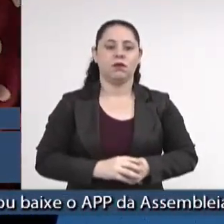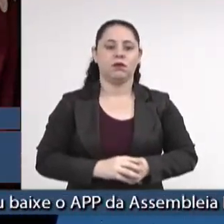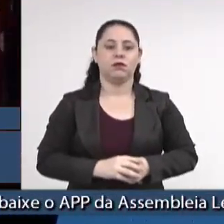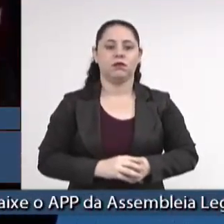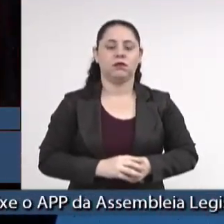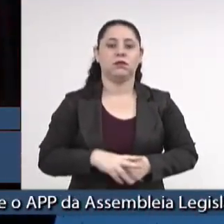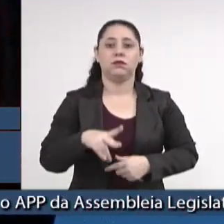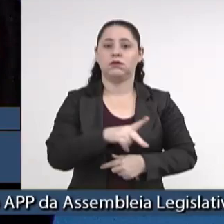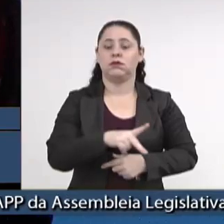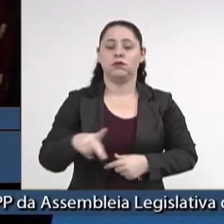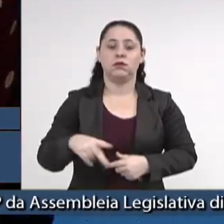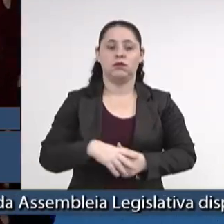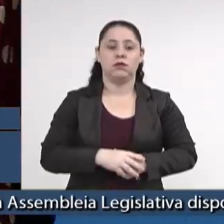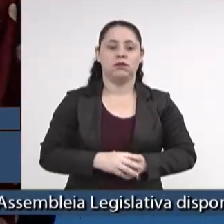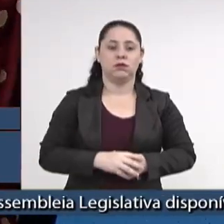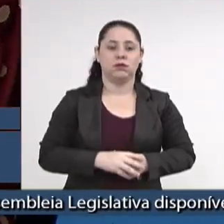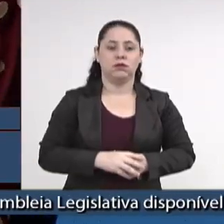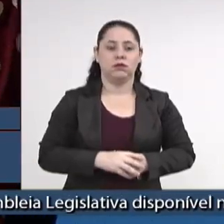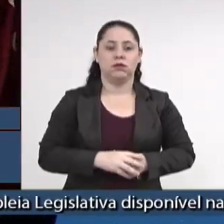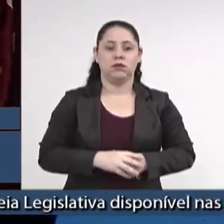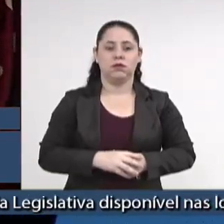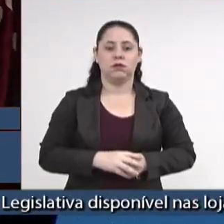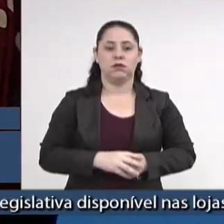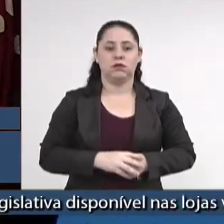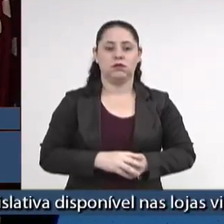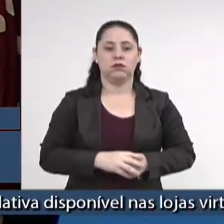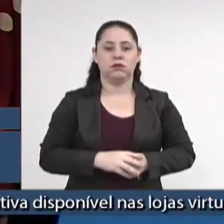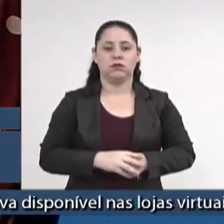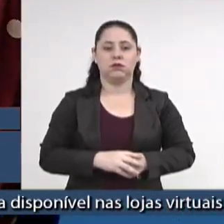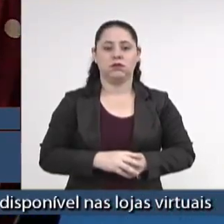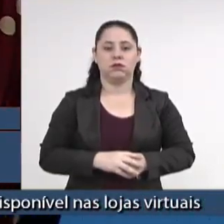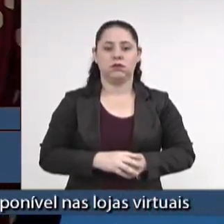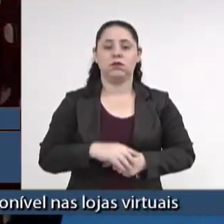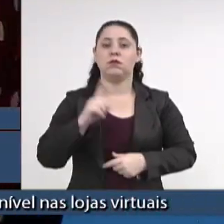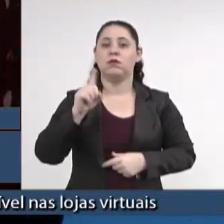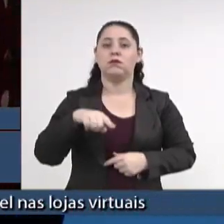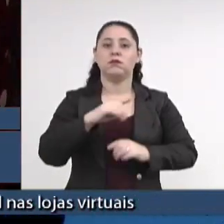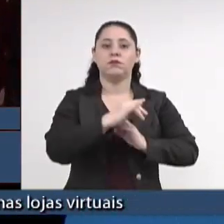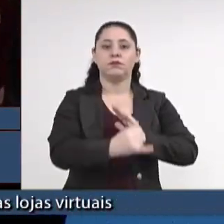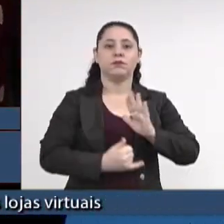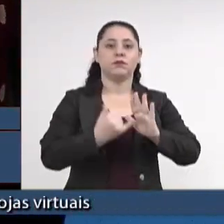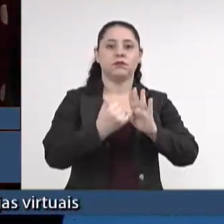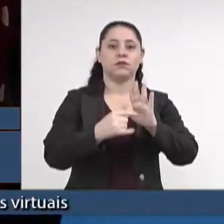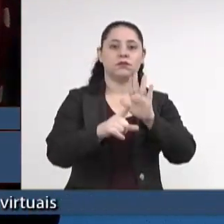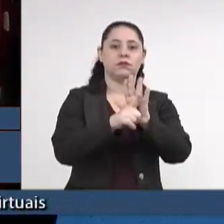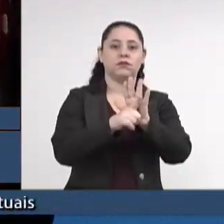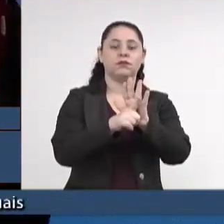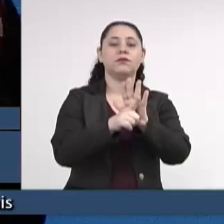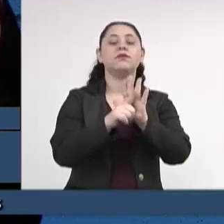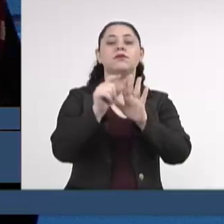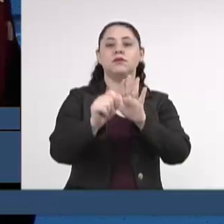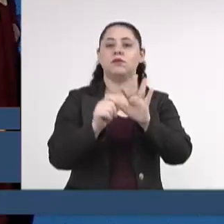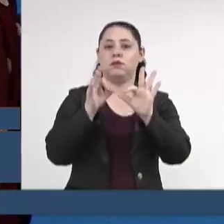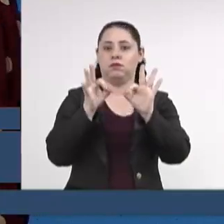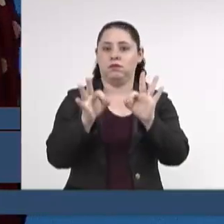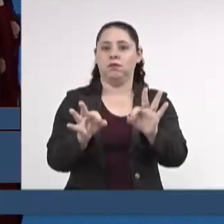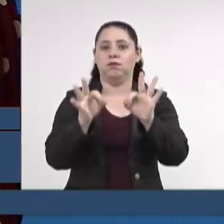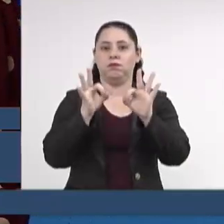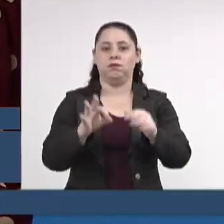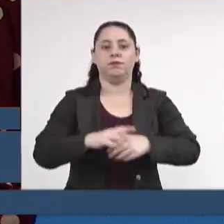Senhor presidente, este é um projeto de lei que com certeza